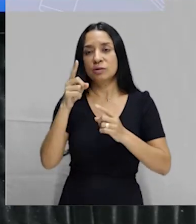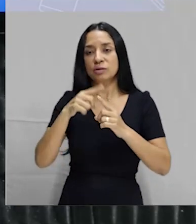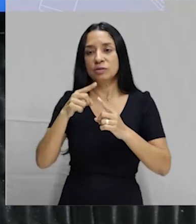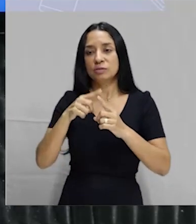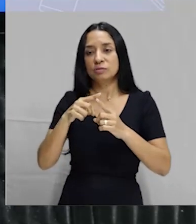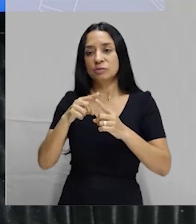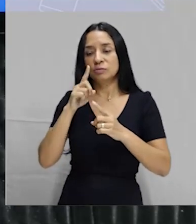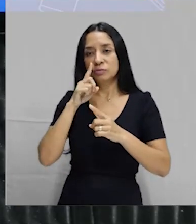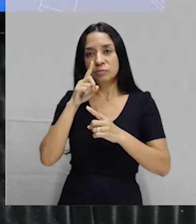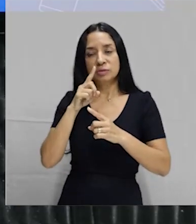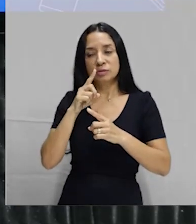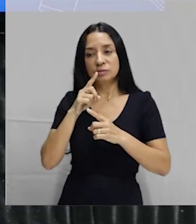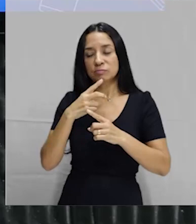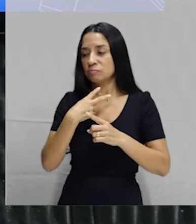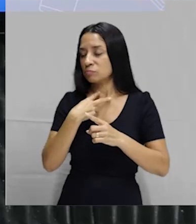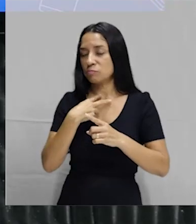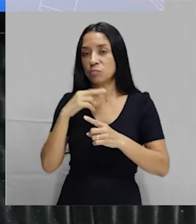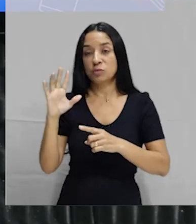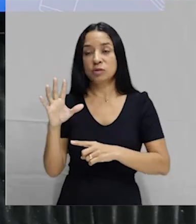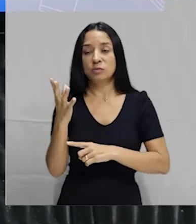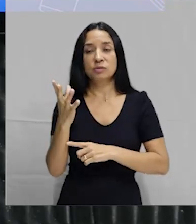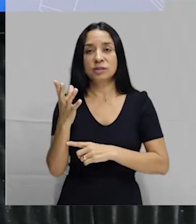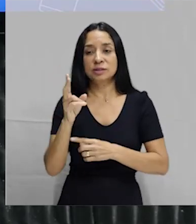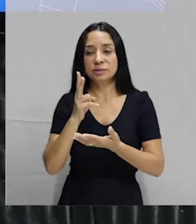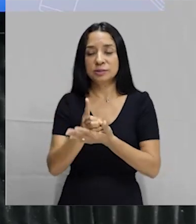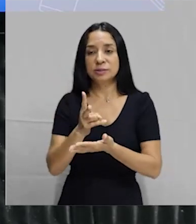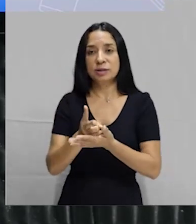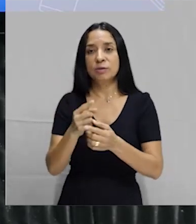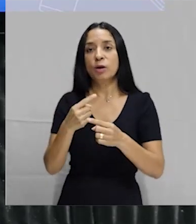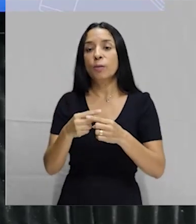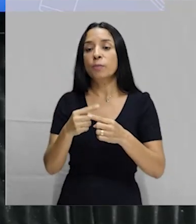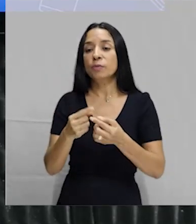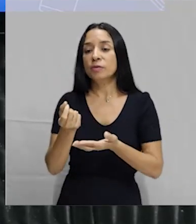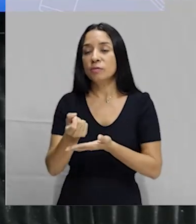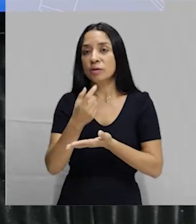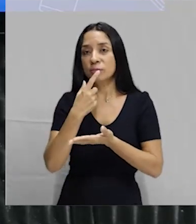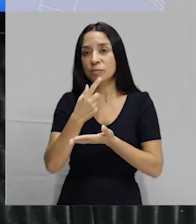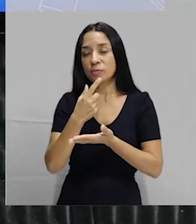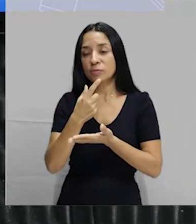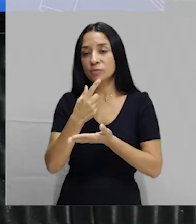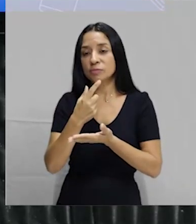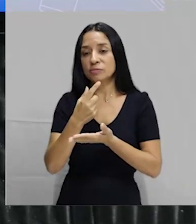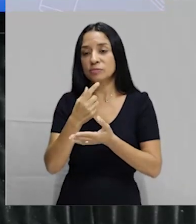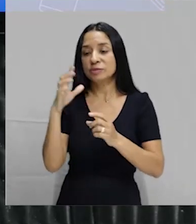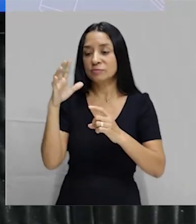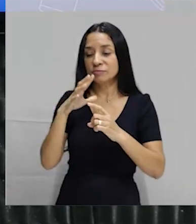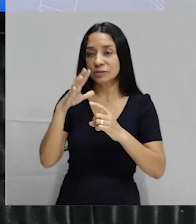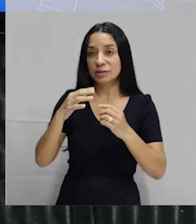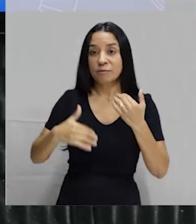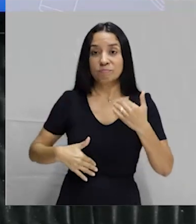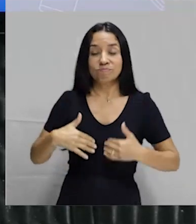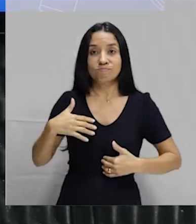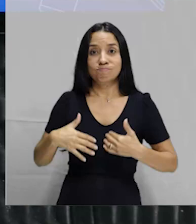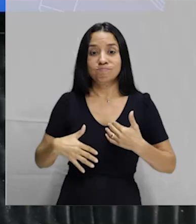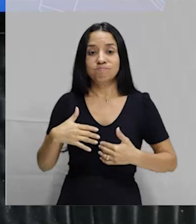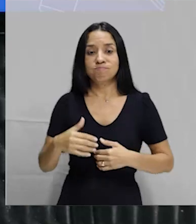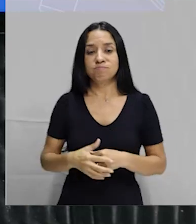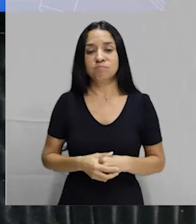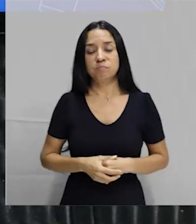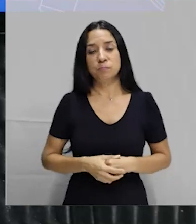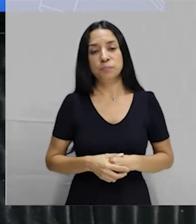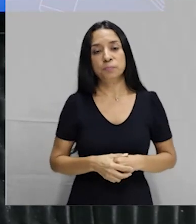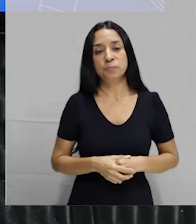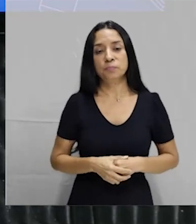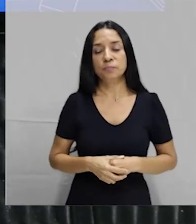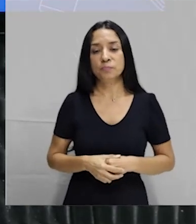pode acontecer constantemente. porque é um medicamento que afeta muito o organismo feminino, tá? A pílula do dia seguinte, ela